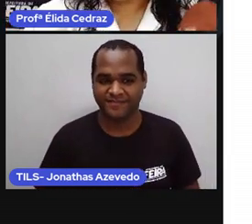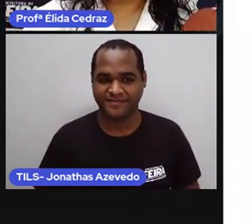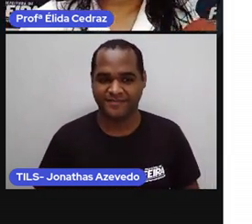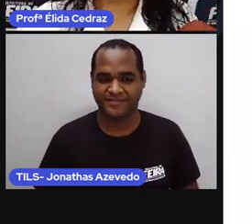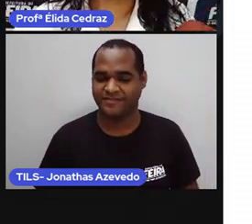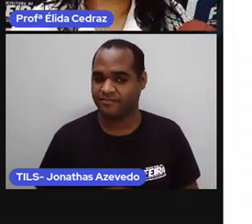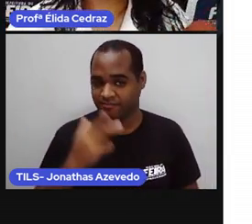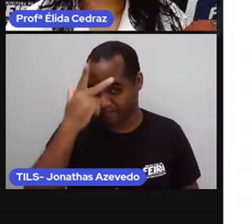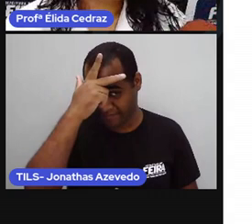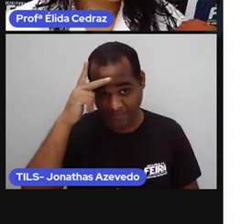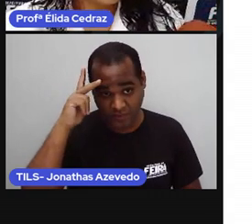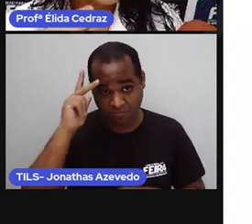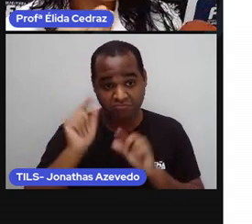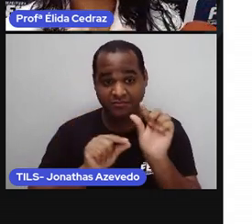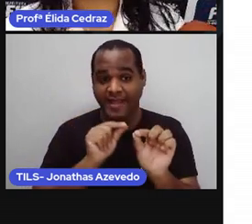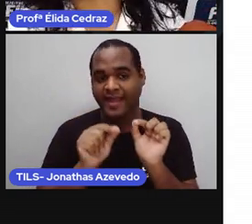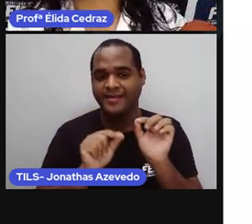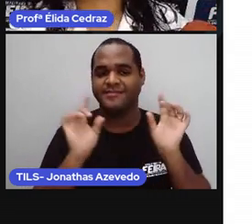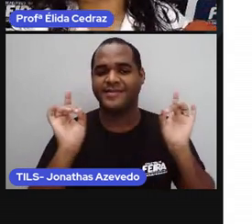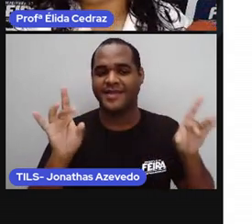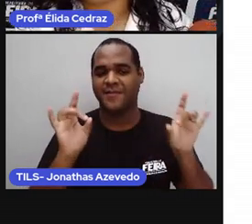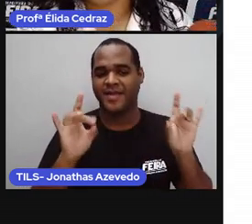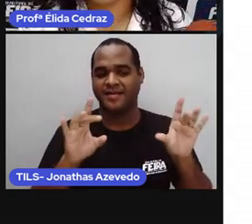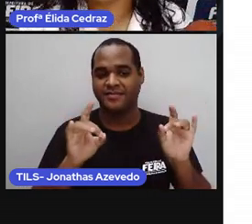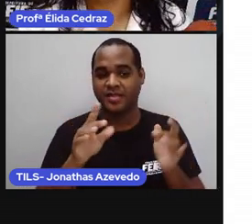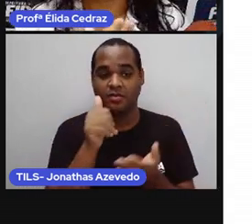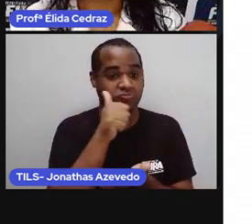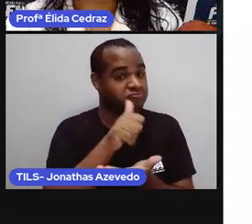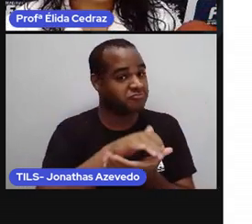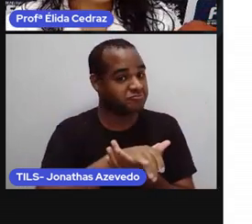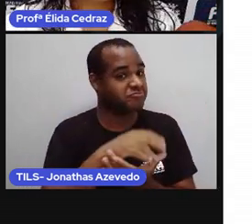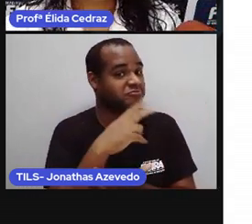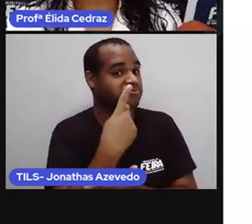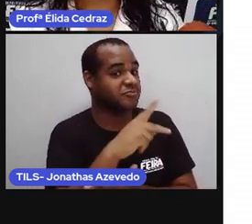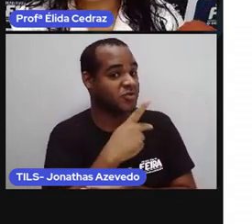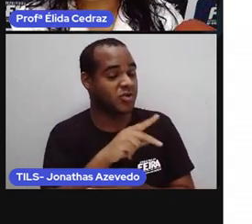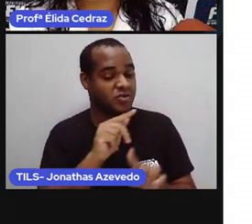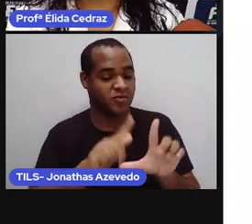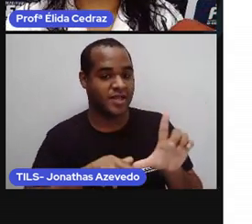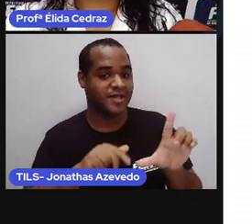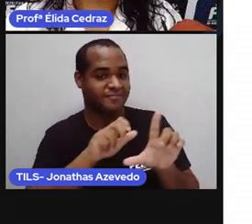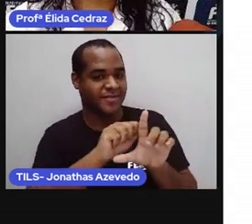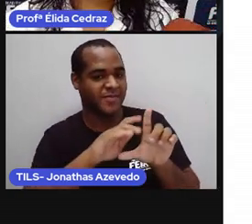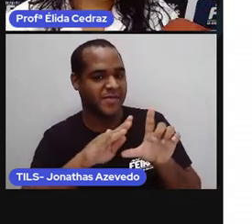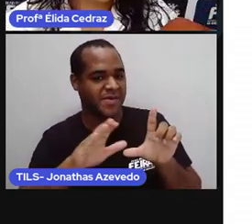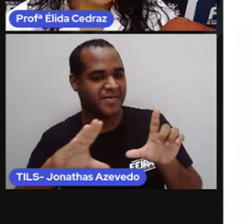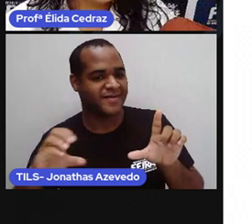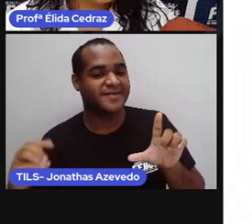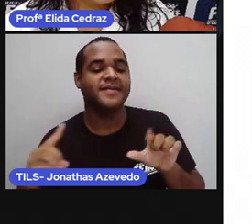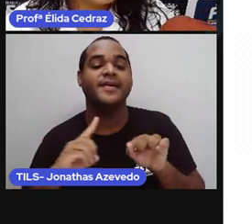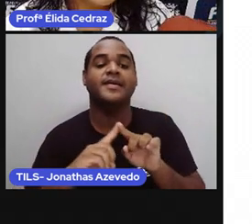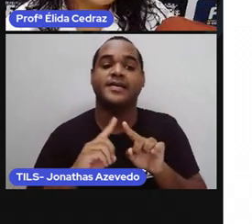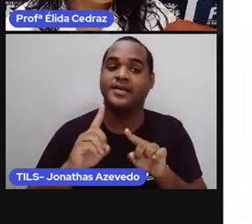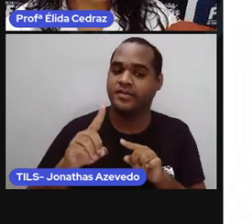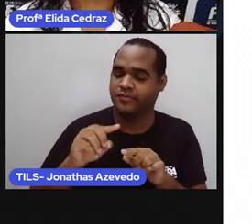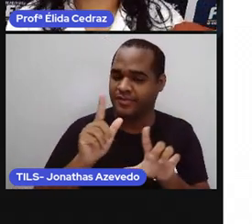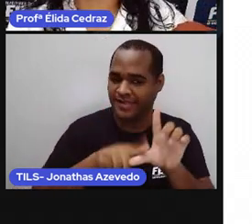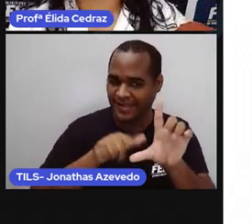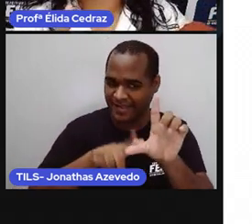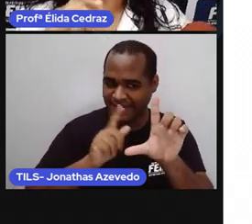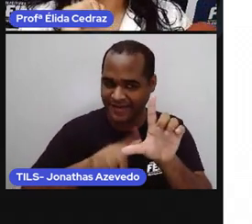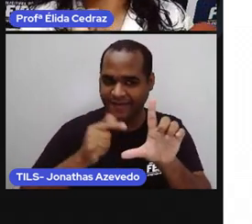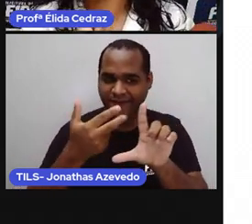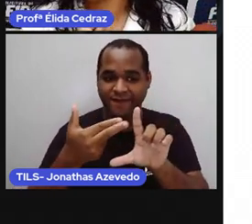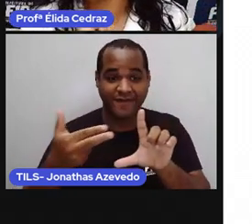especiais. A esposa do senhor alfabeto enviou um convite para todas as letras do